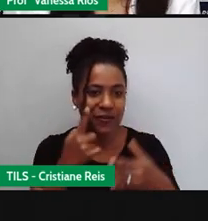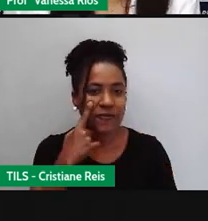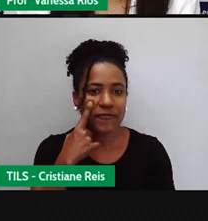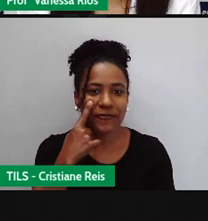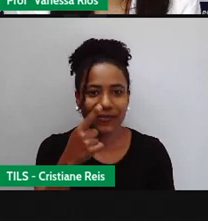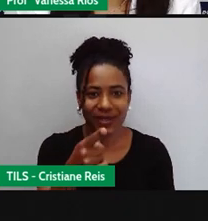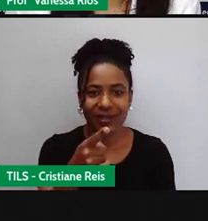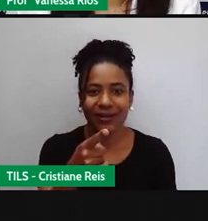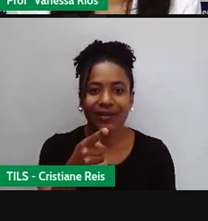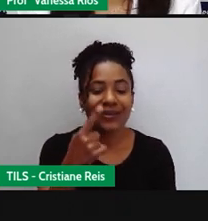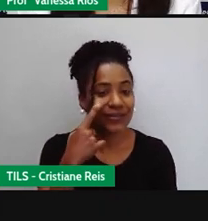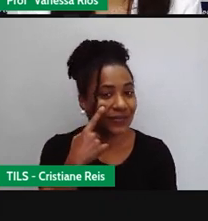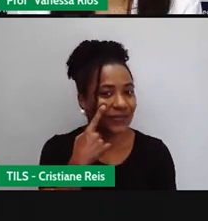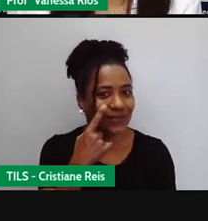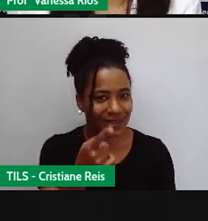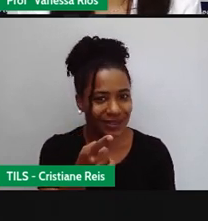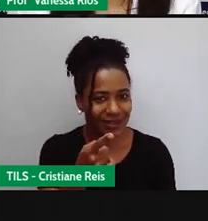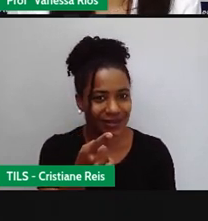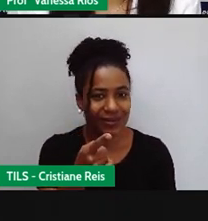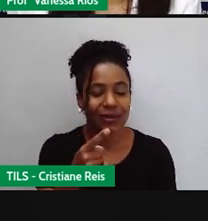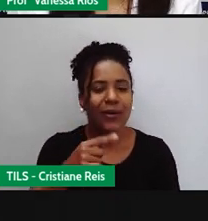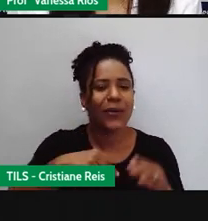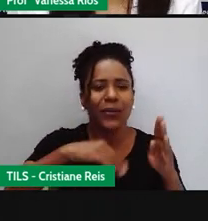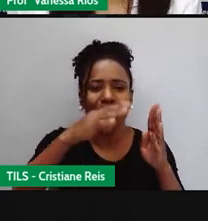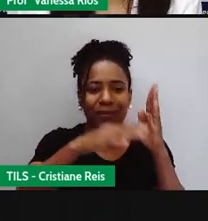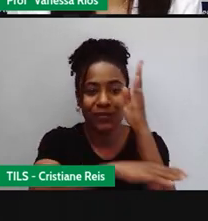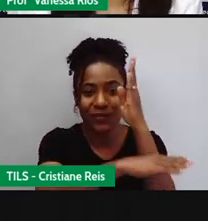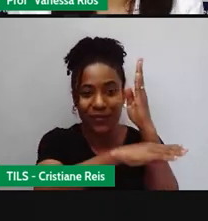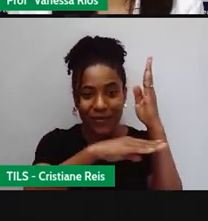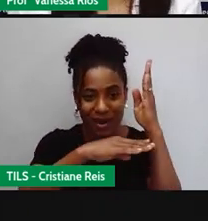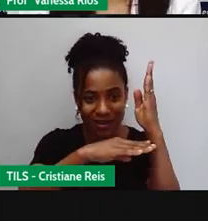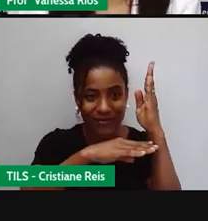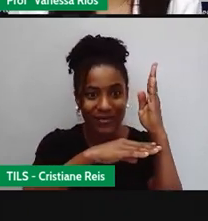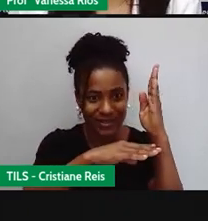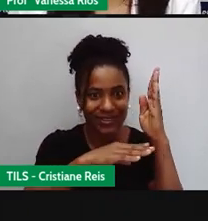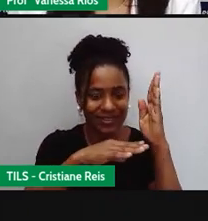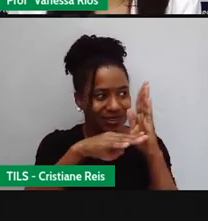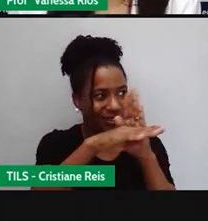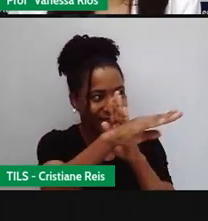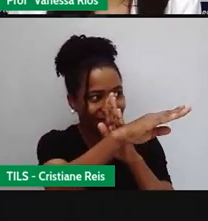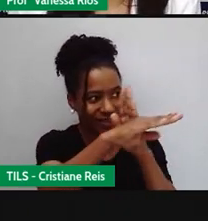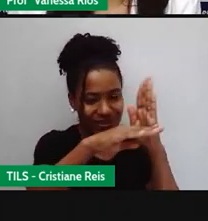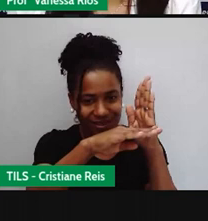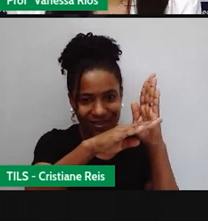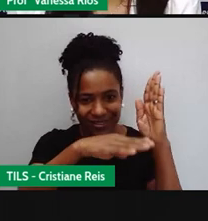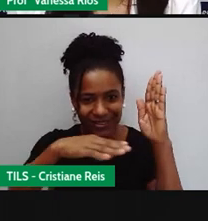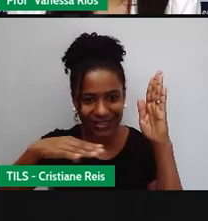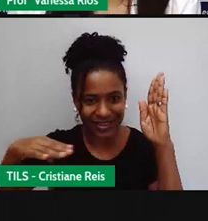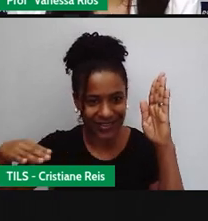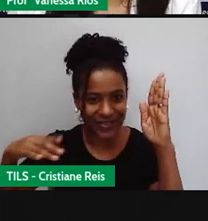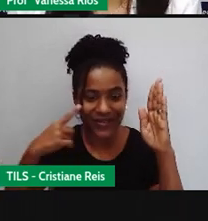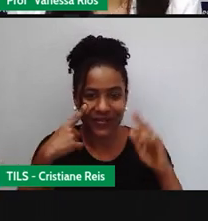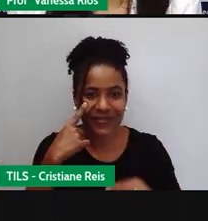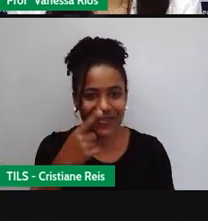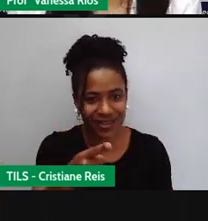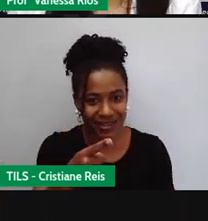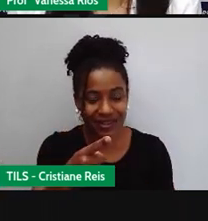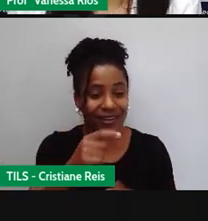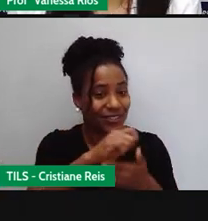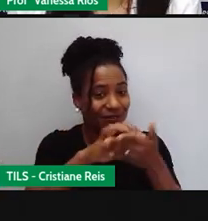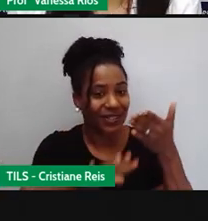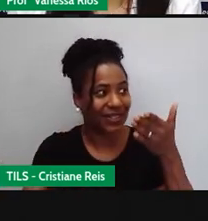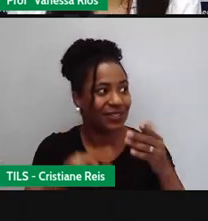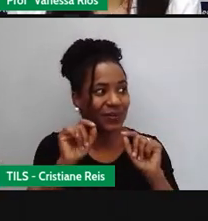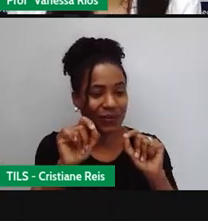só que figura é essa, a figura de um gráfico que a gente já estudou também, né? Esse aí é um gráfico de